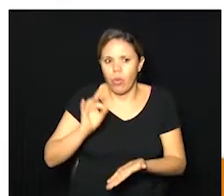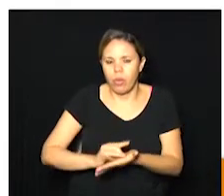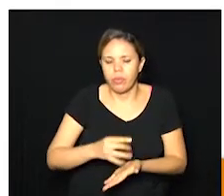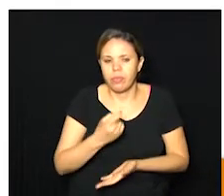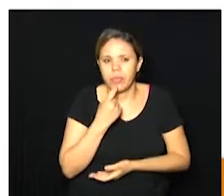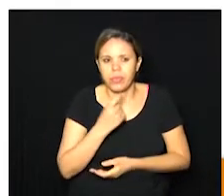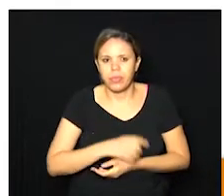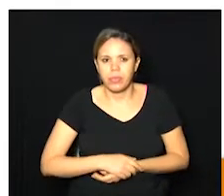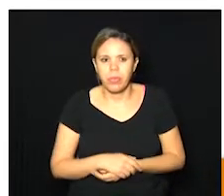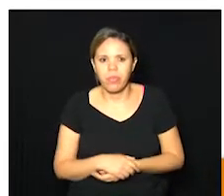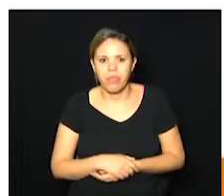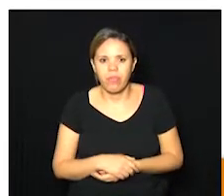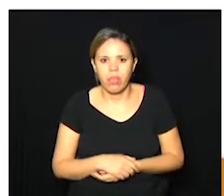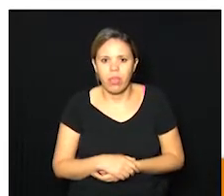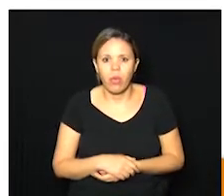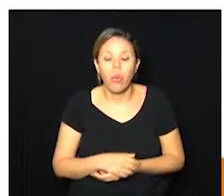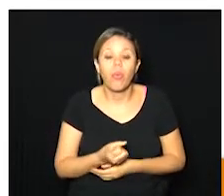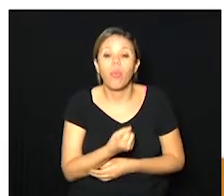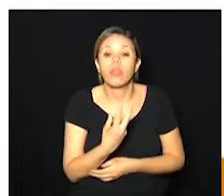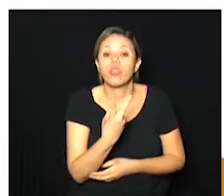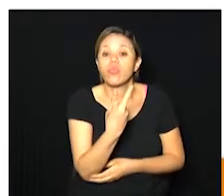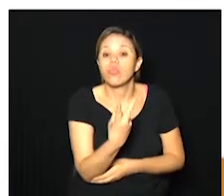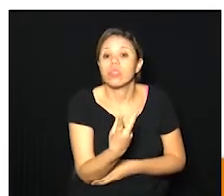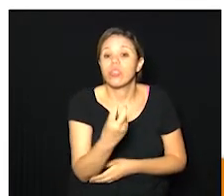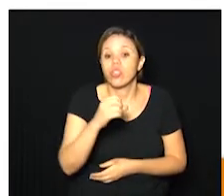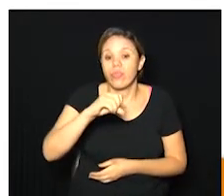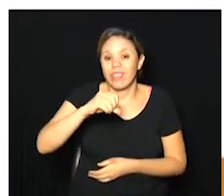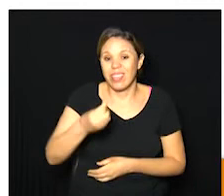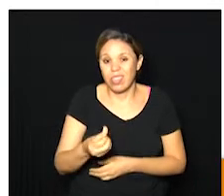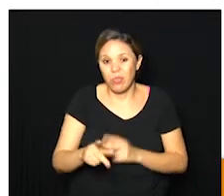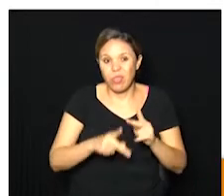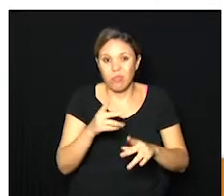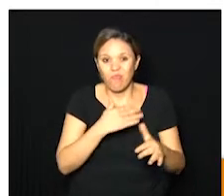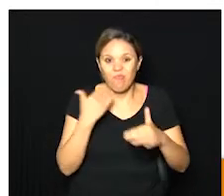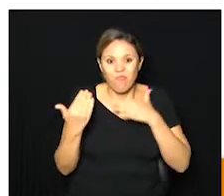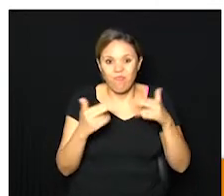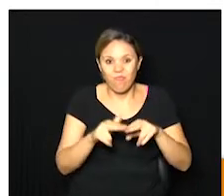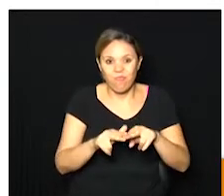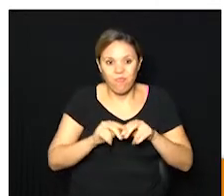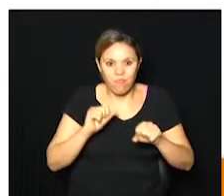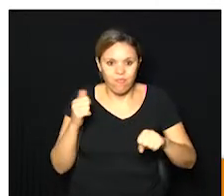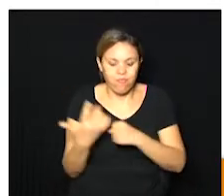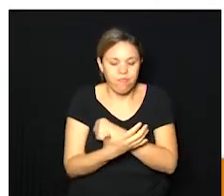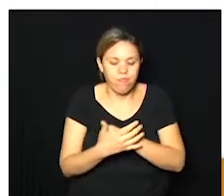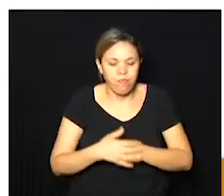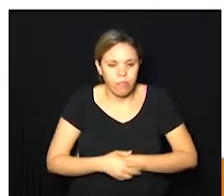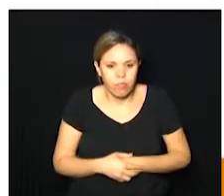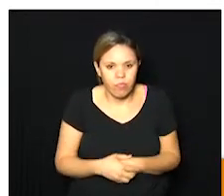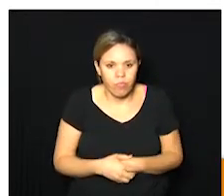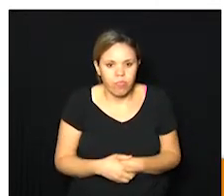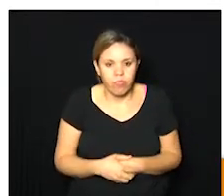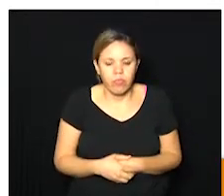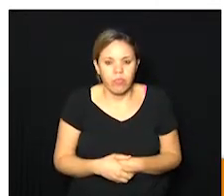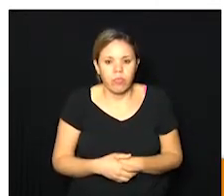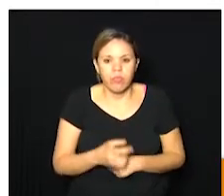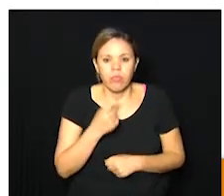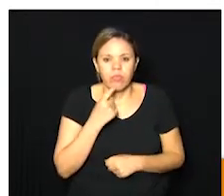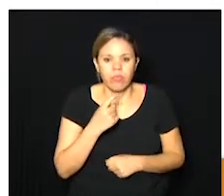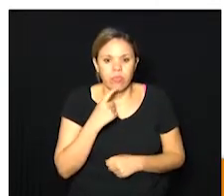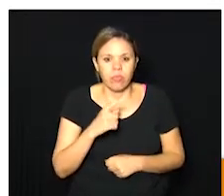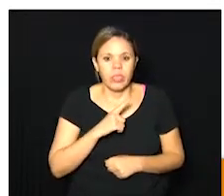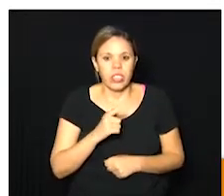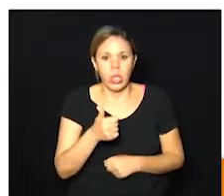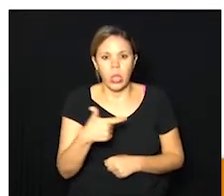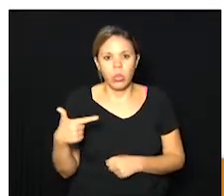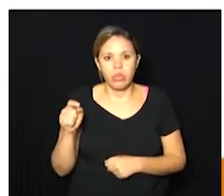Campinas, com 296 mortes em decorrência do novo coronavírus. Campinas tem ainda